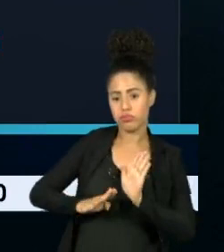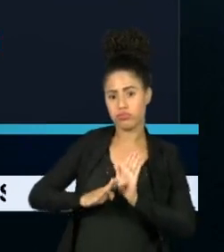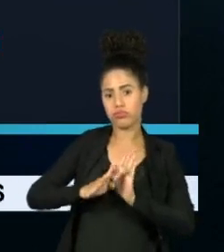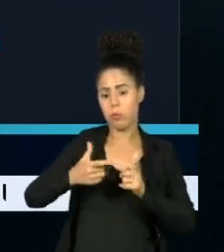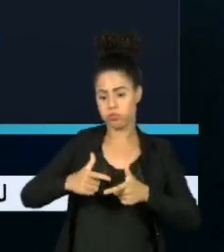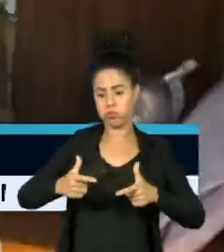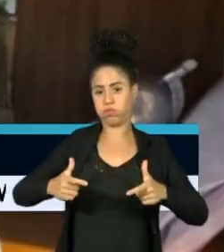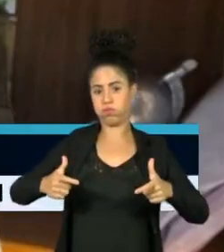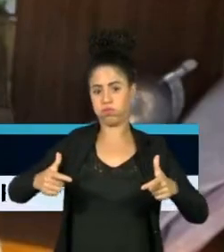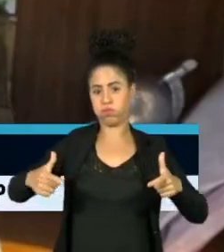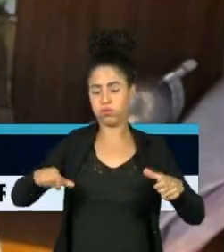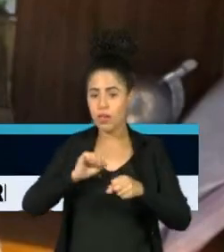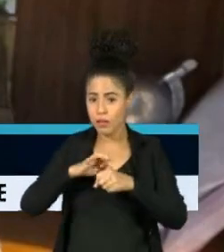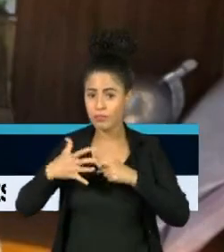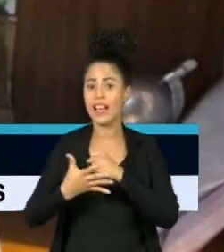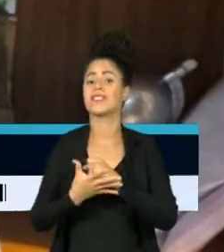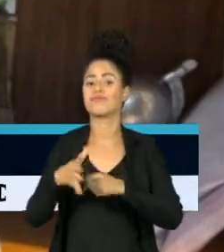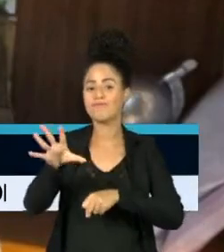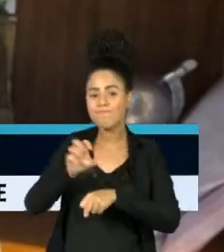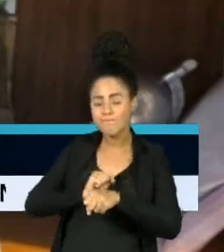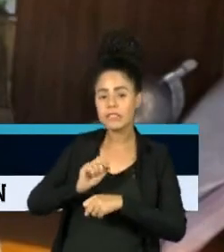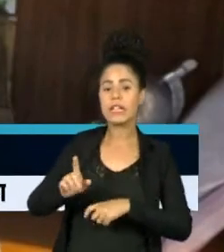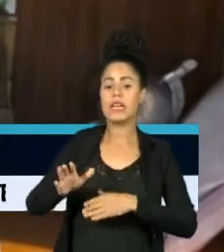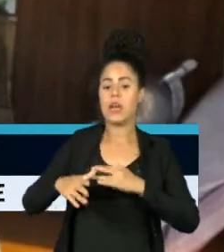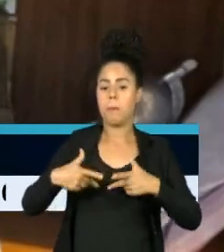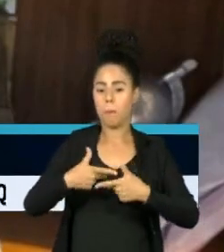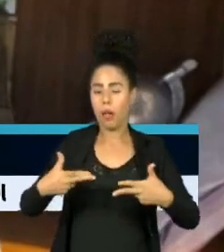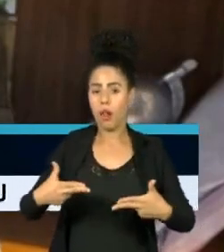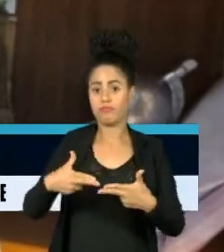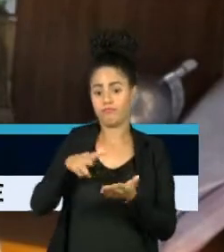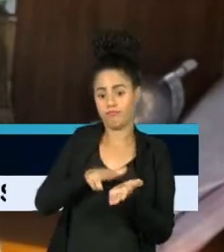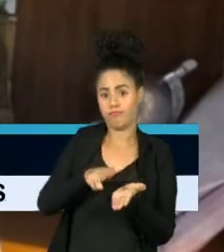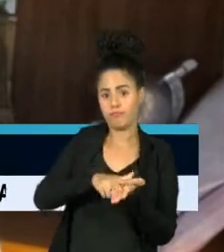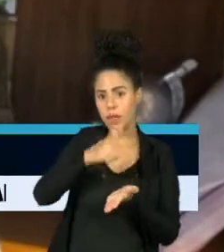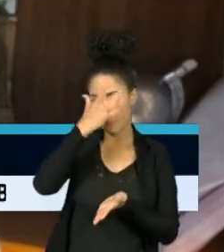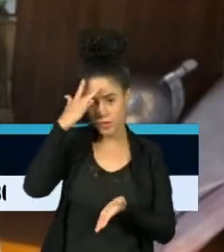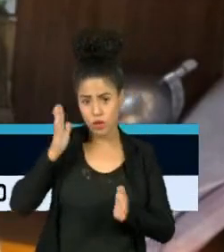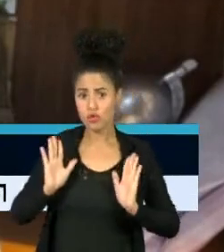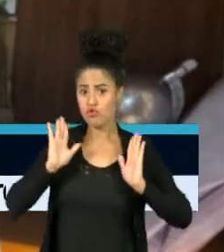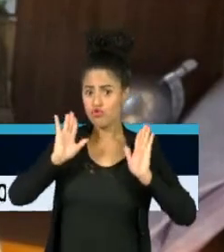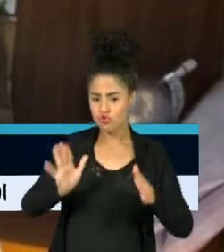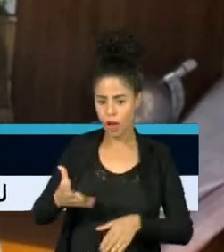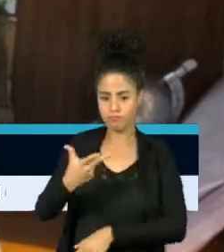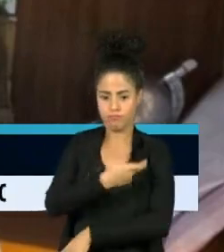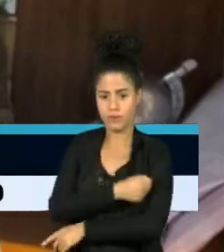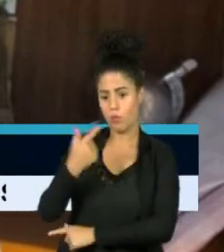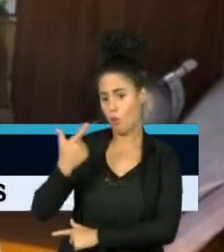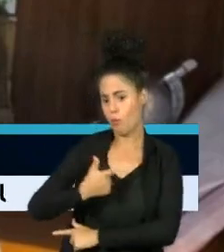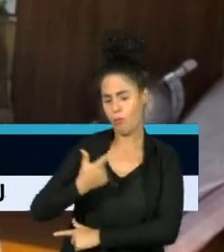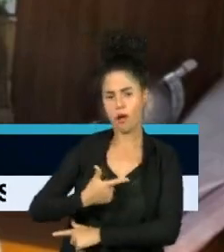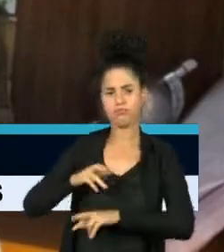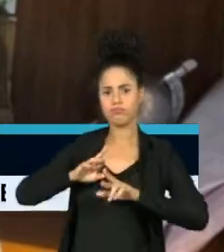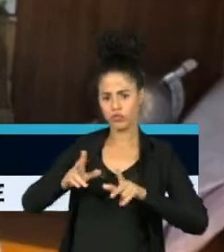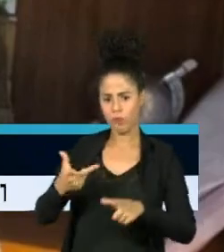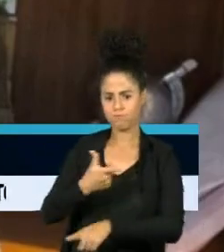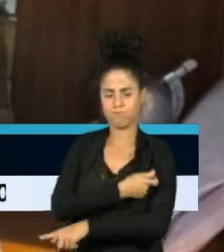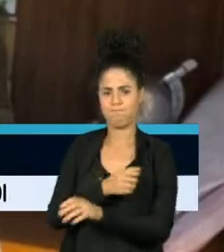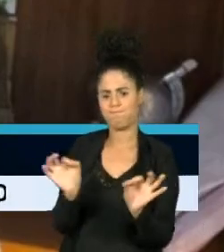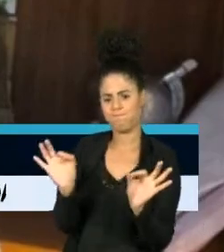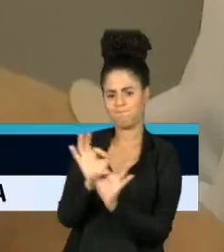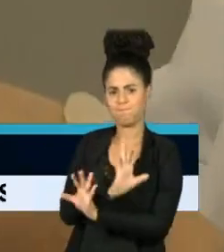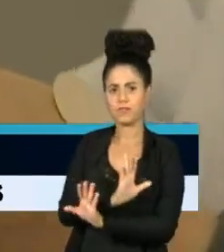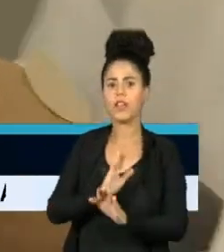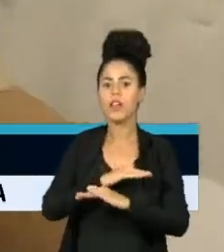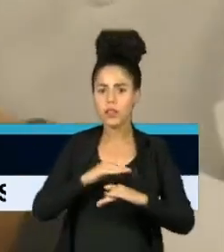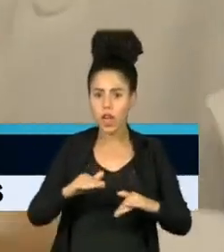onda da pandemia. A maioria dos pacientes são pacientes que tomaram pelo menos duas vacinas e alguns